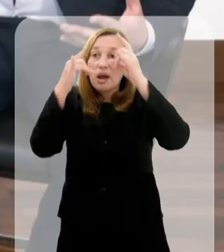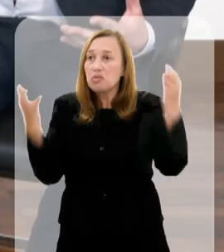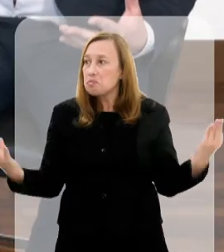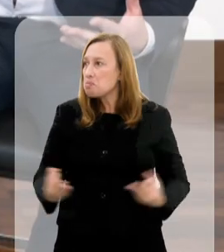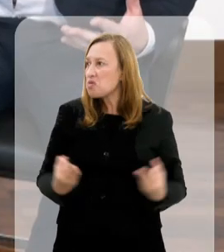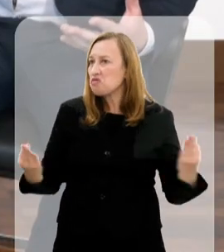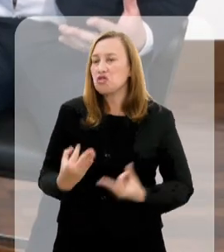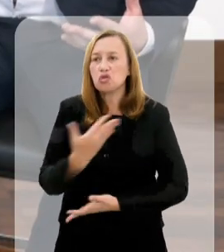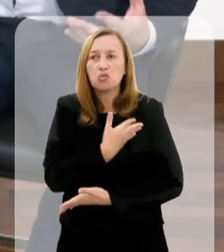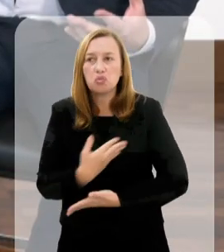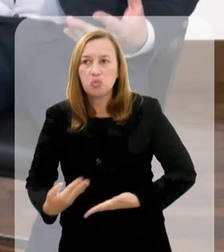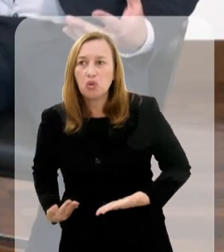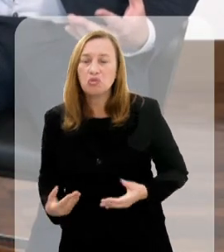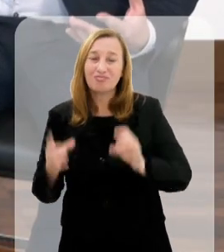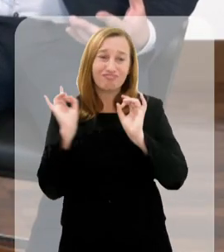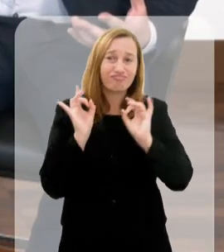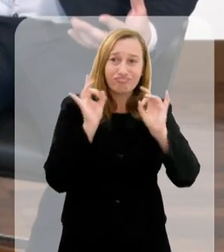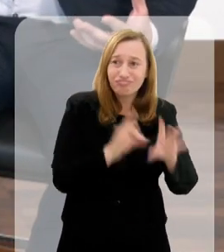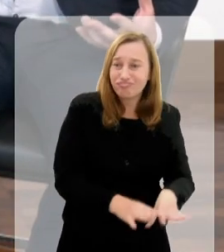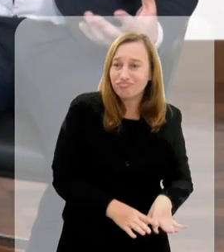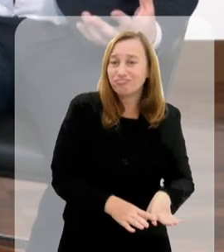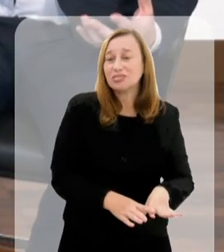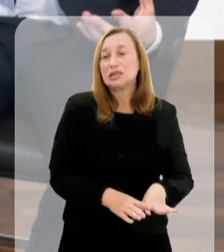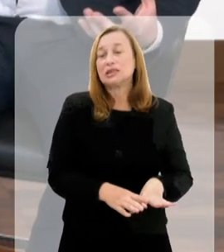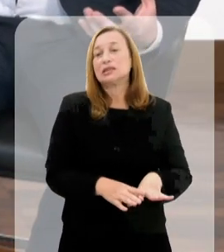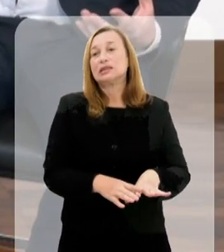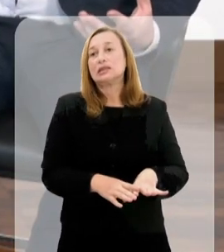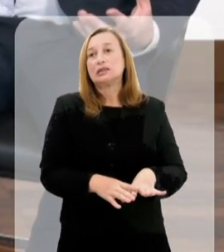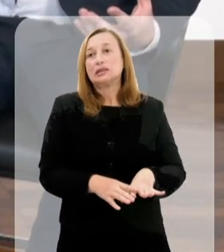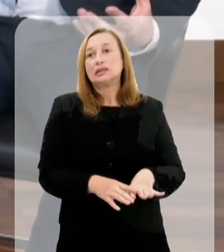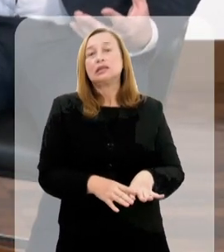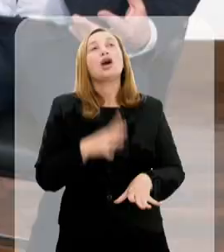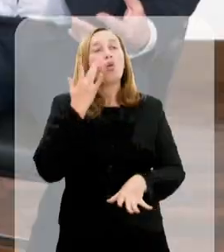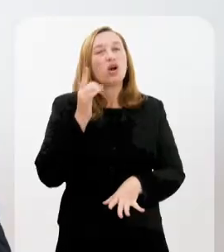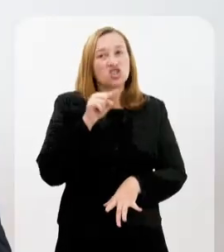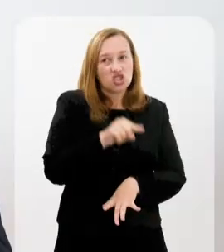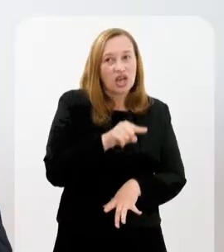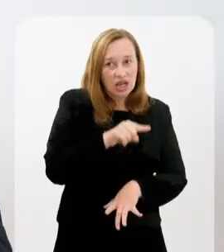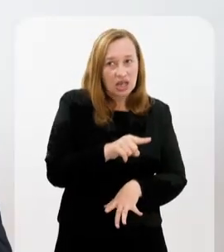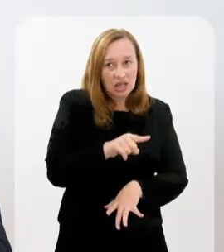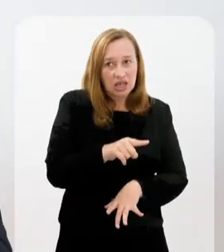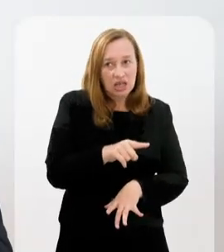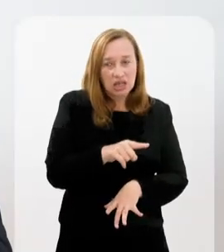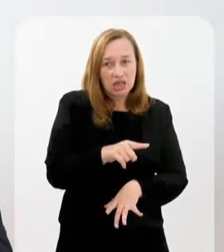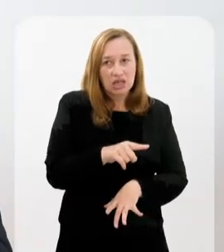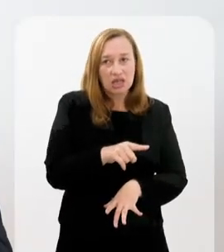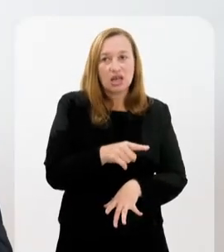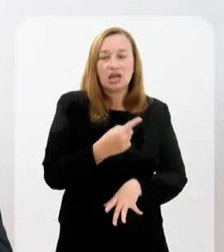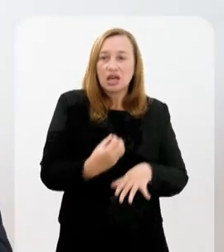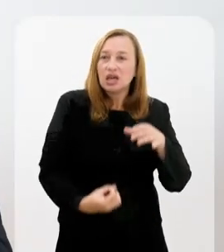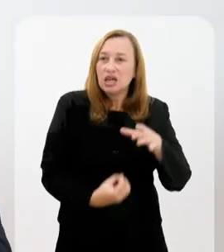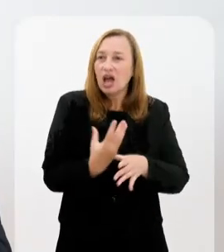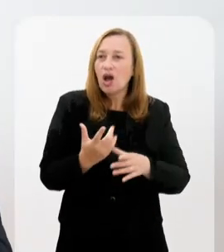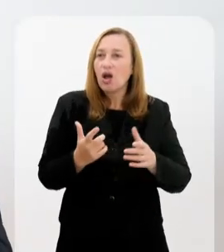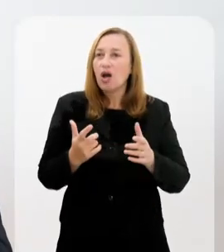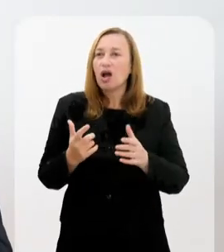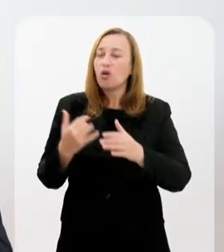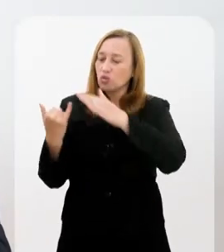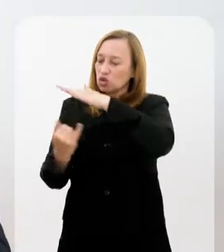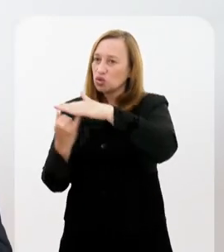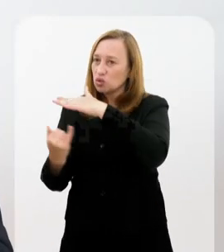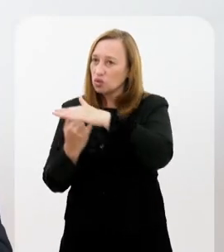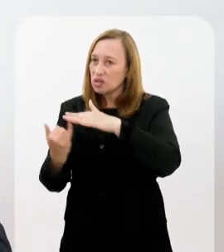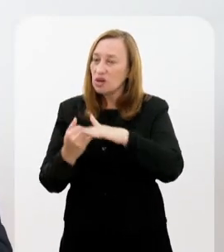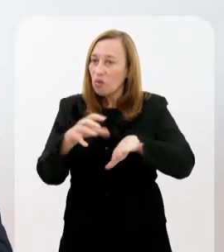prédio belíssimo público e abandonado, deteriorado, eu acho que ali renascer uma unidade